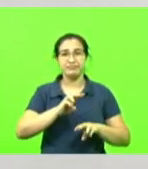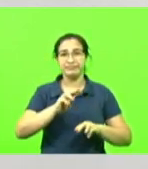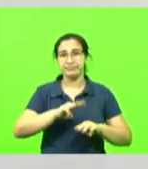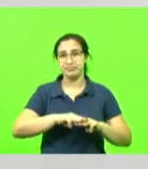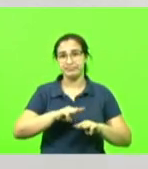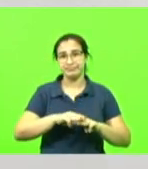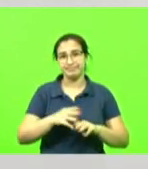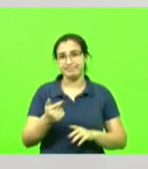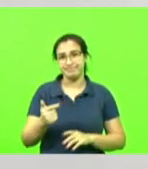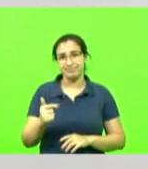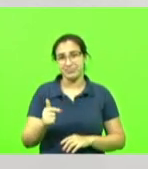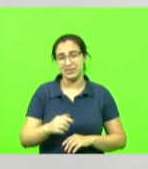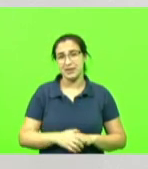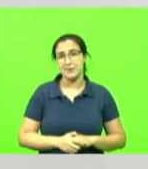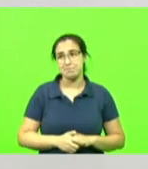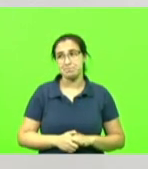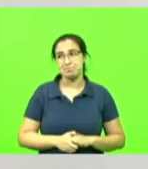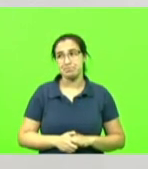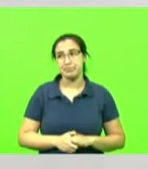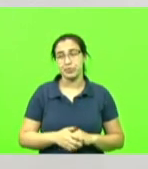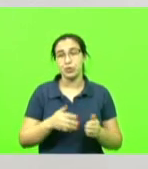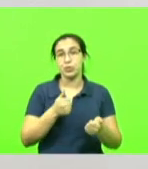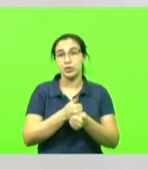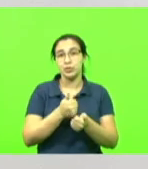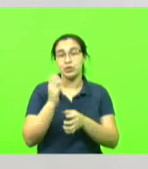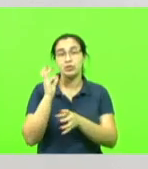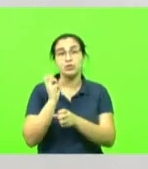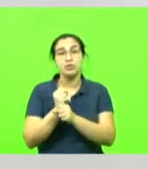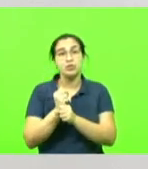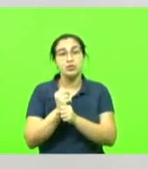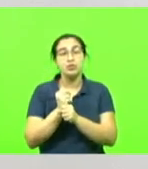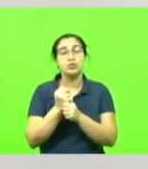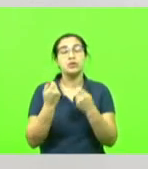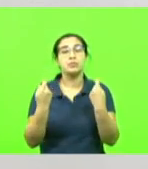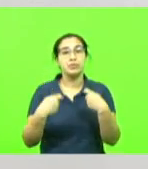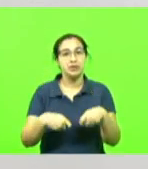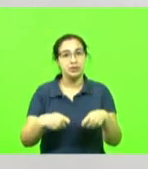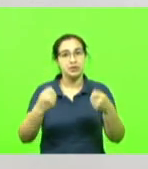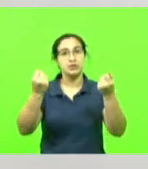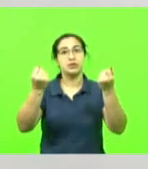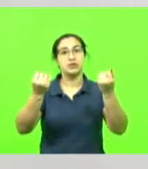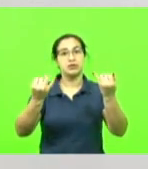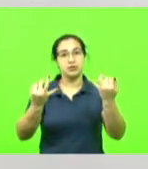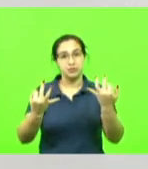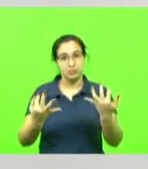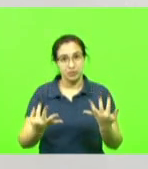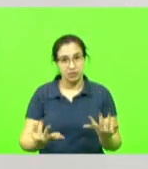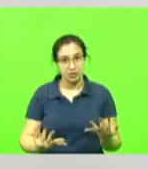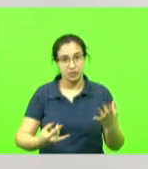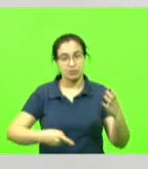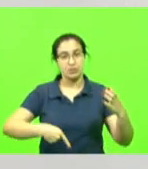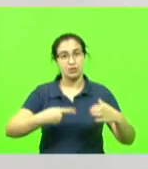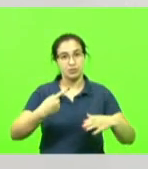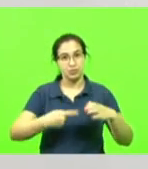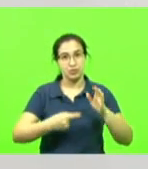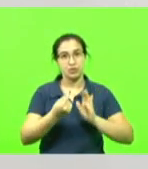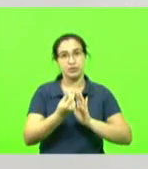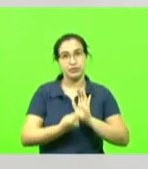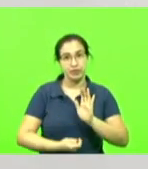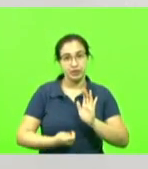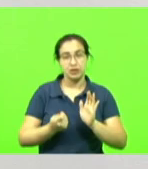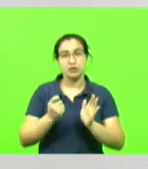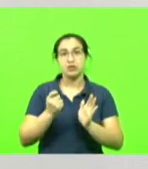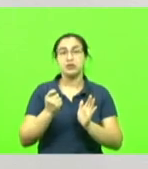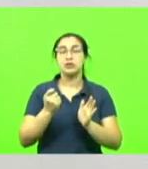E cabe, sim, ao Tribunal de Contas a explicar para a nossa Comissão de Finanças e Tributação